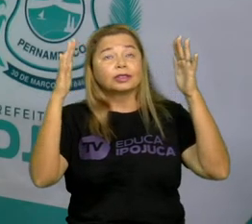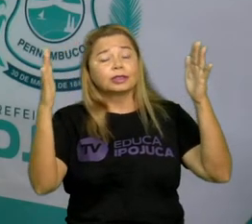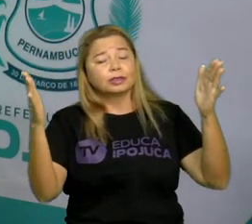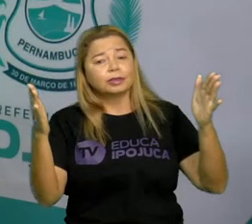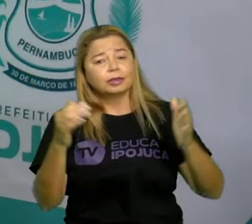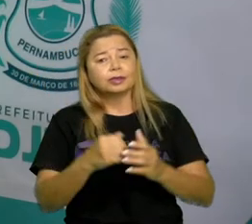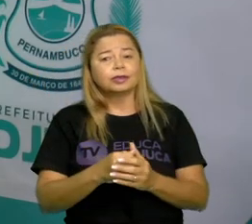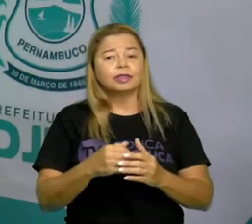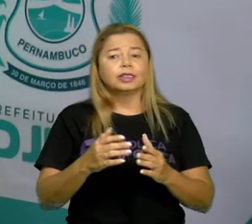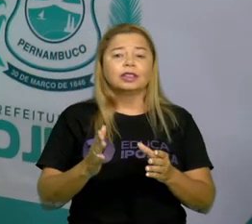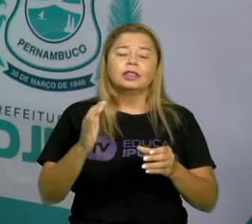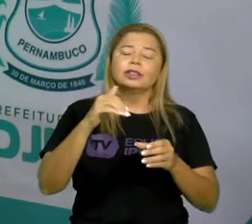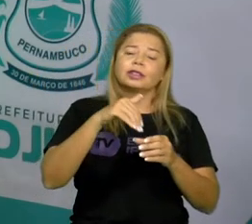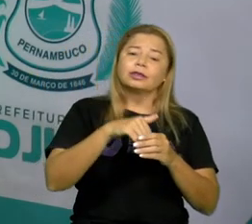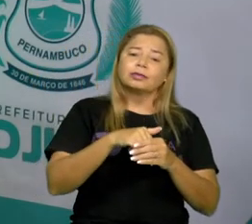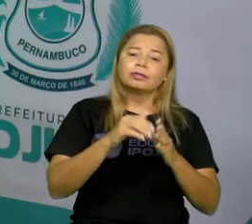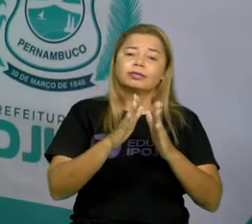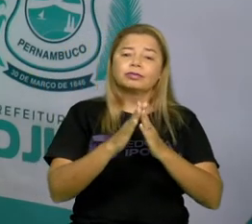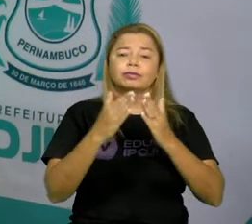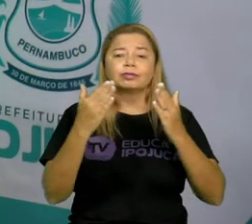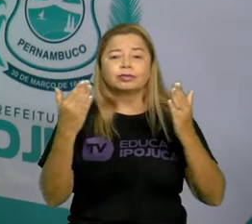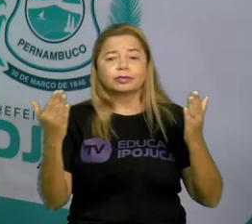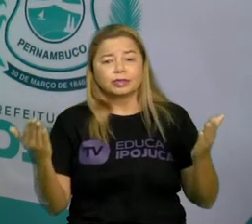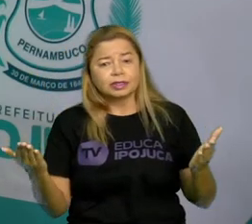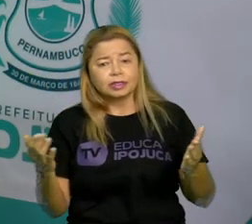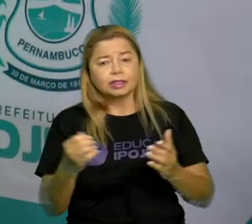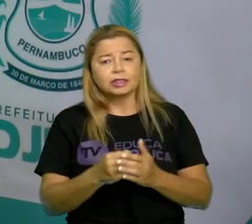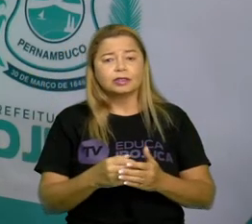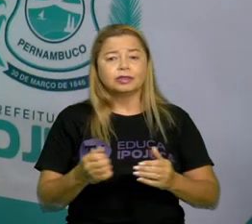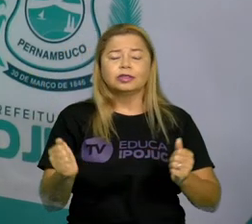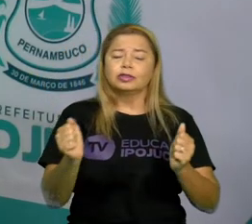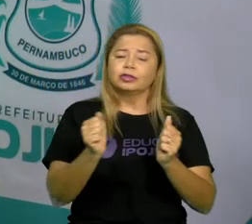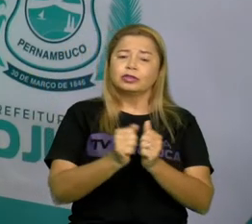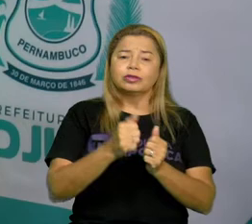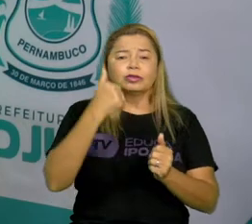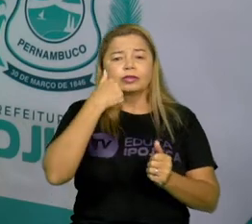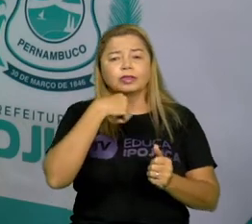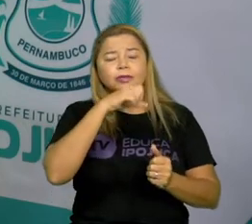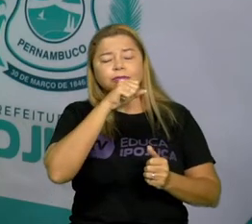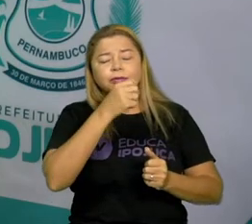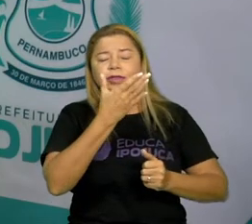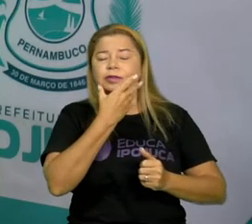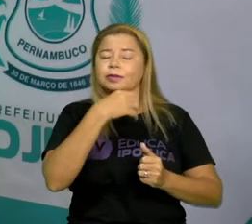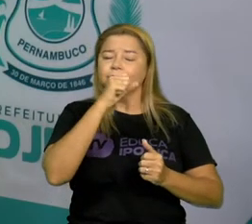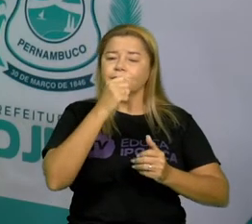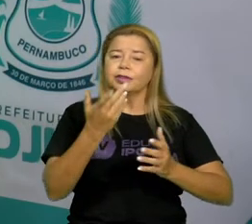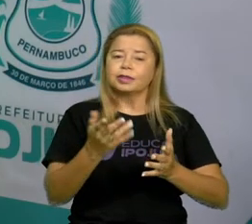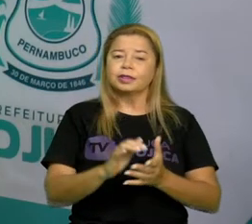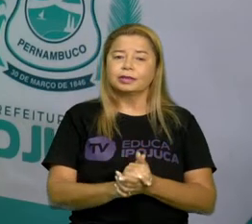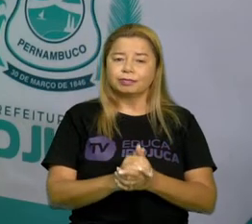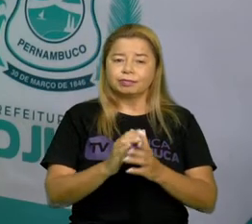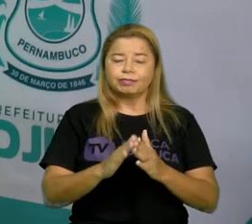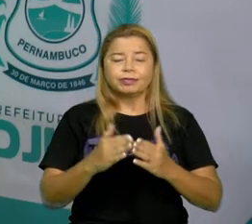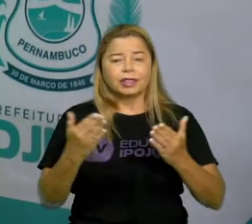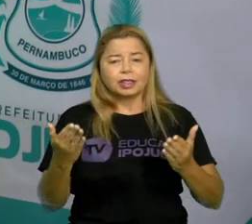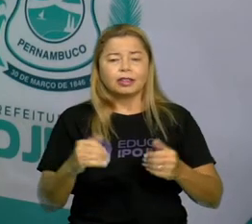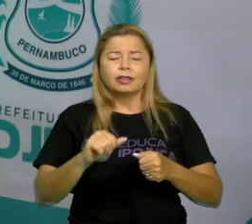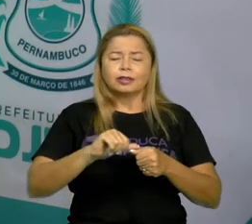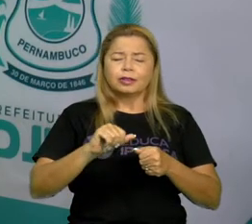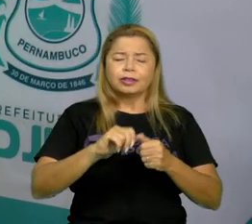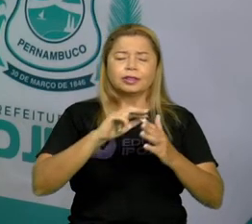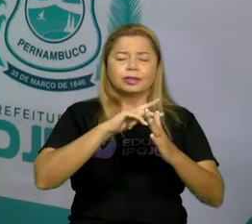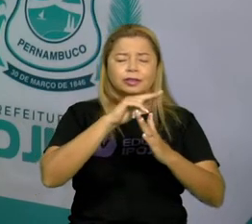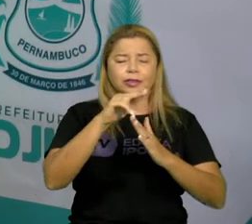livros. Que você compartilha com mamãe e papai. Então, capricha aí no desenho dessa casa. Envia pra